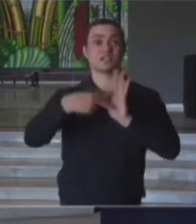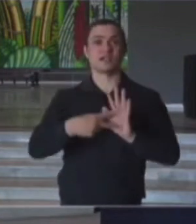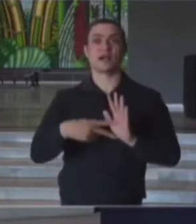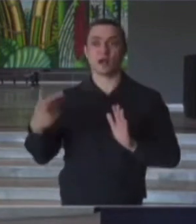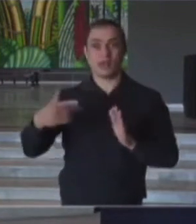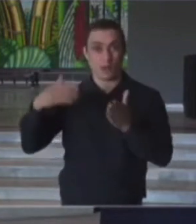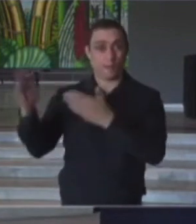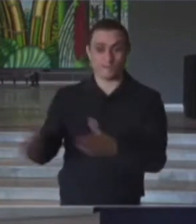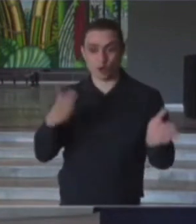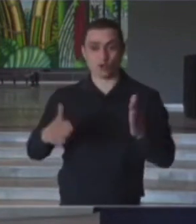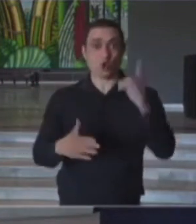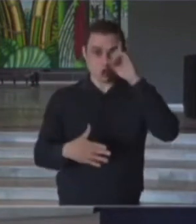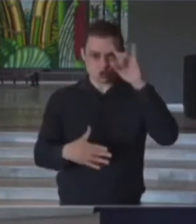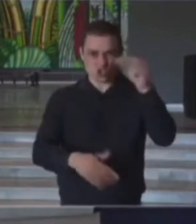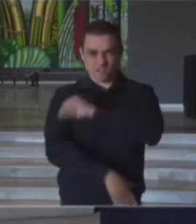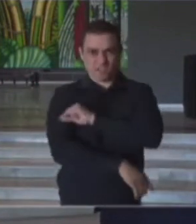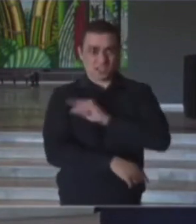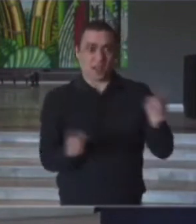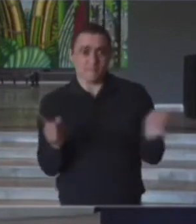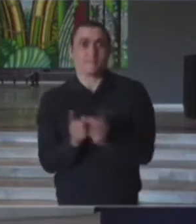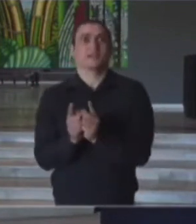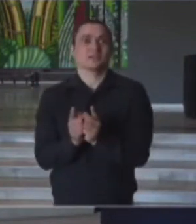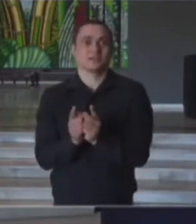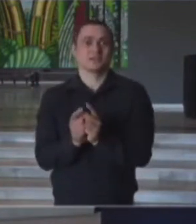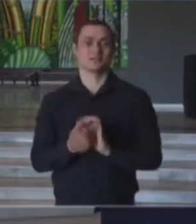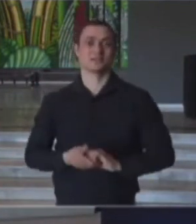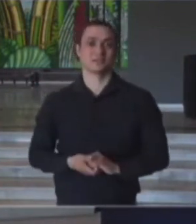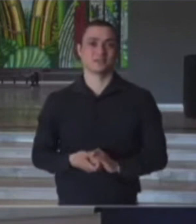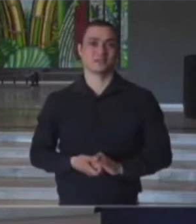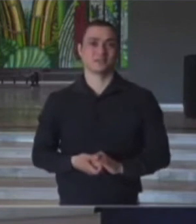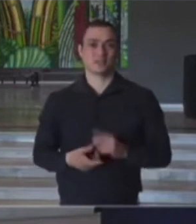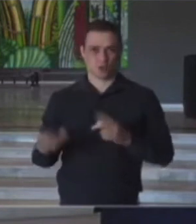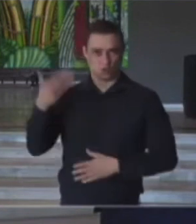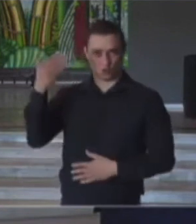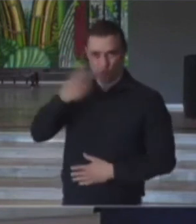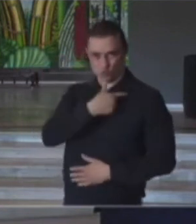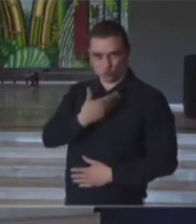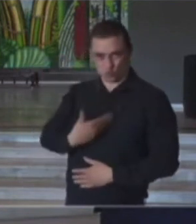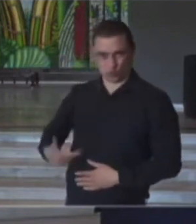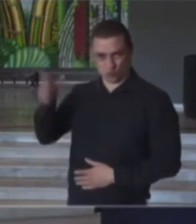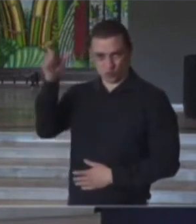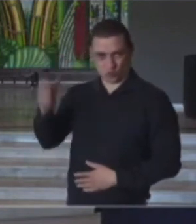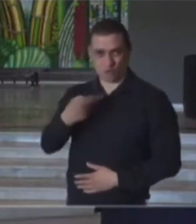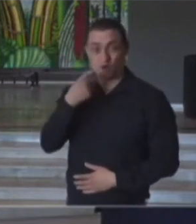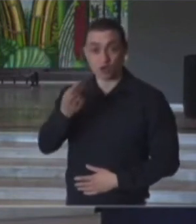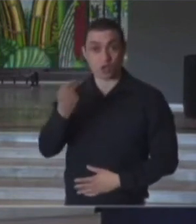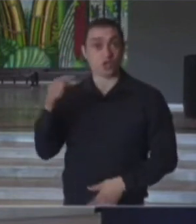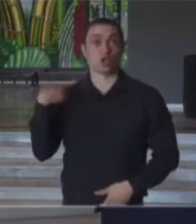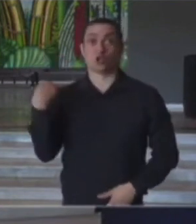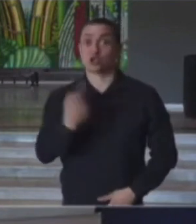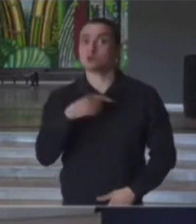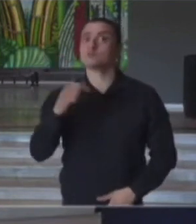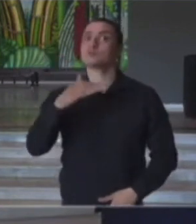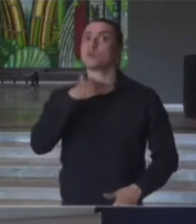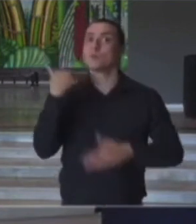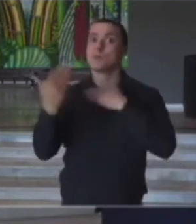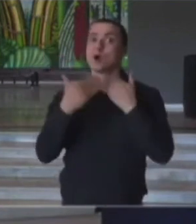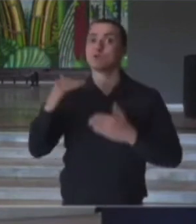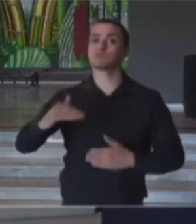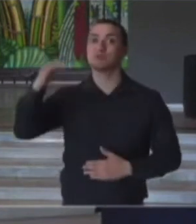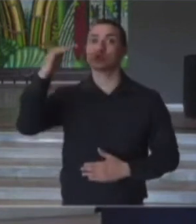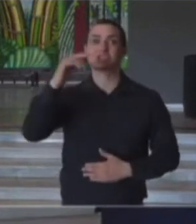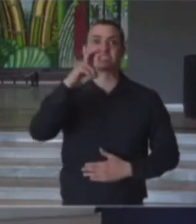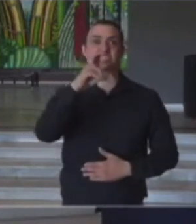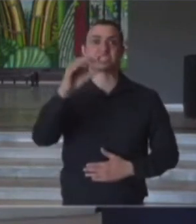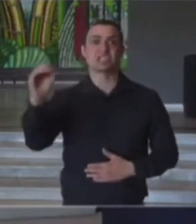a menos de vacina. E, como o nosso governador acabou de dizer, nós estamos tendo um elevado número de óbitos